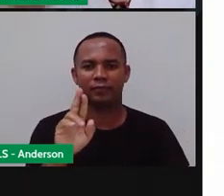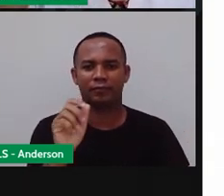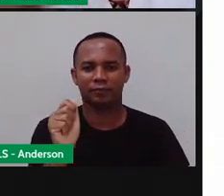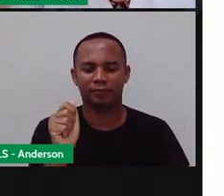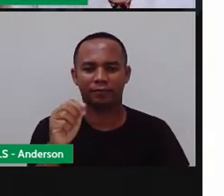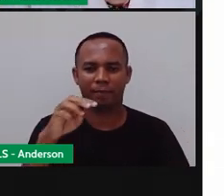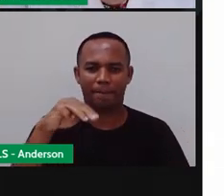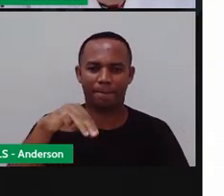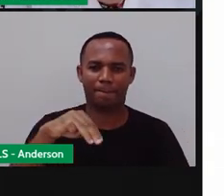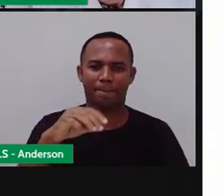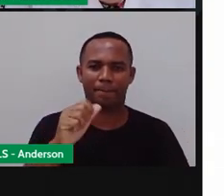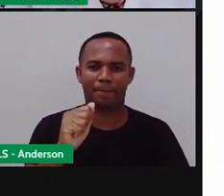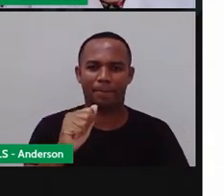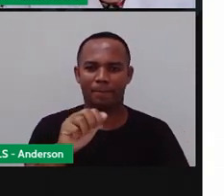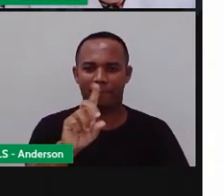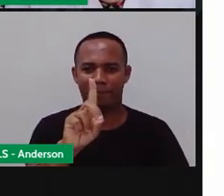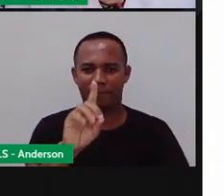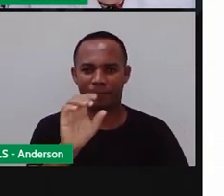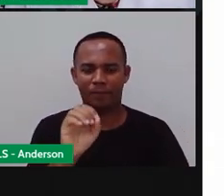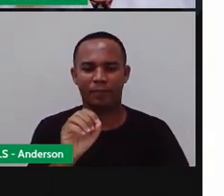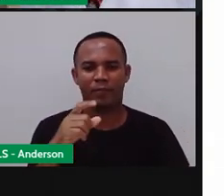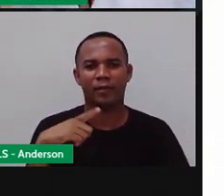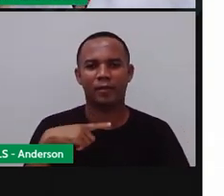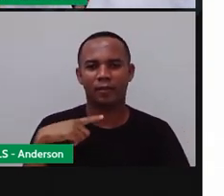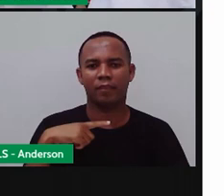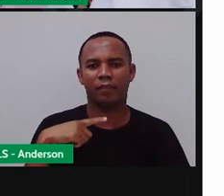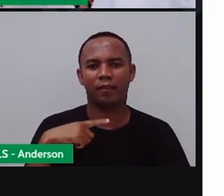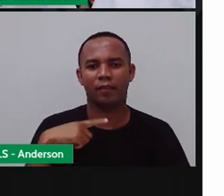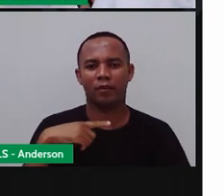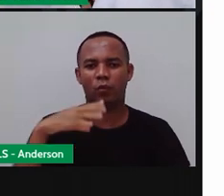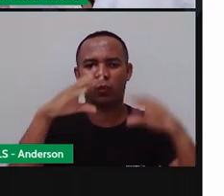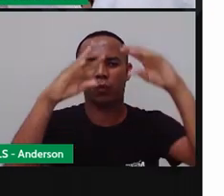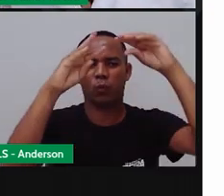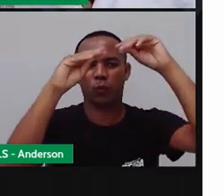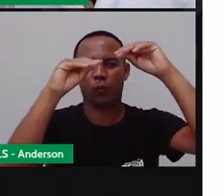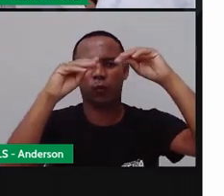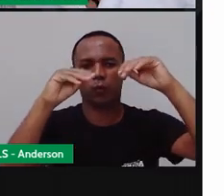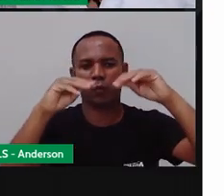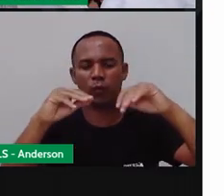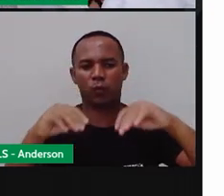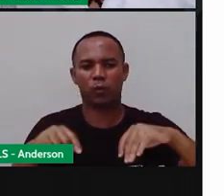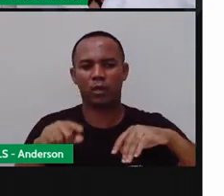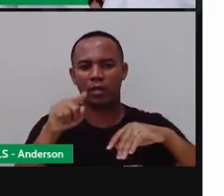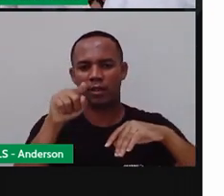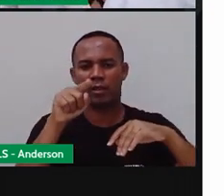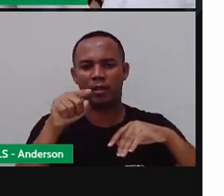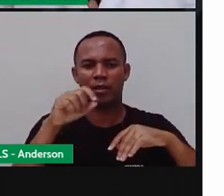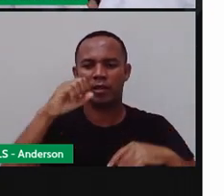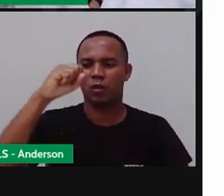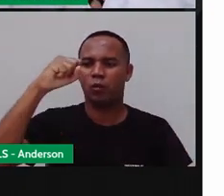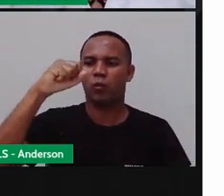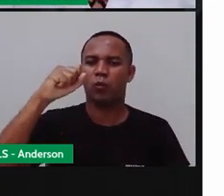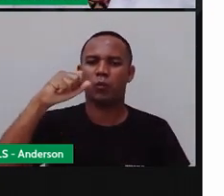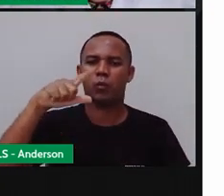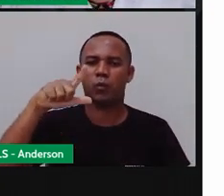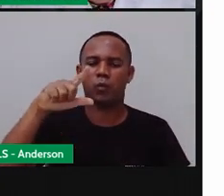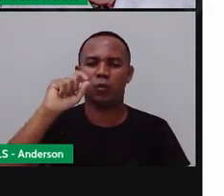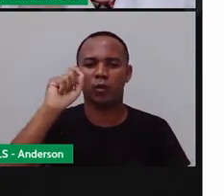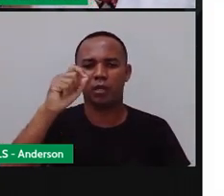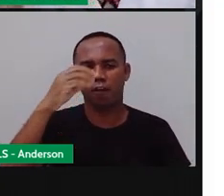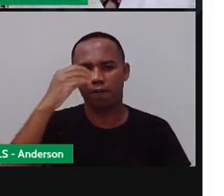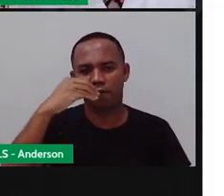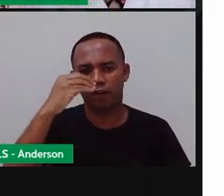que tem o quê? Neve. Por quê? Porque lá no Sul, os raios solares, eles chegam o quê? Bem mais